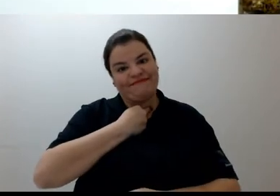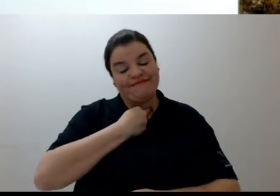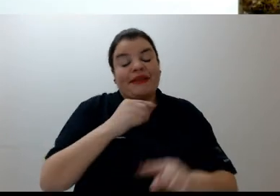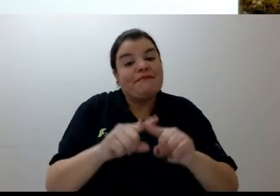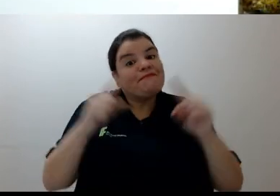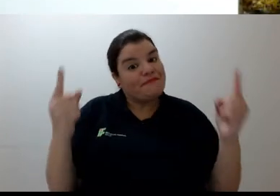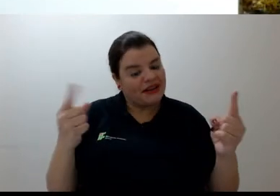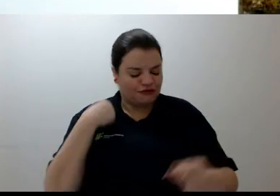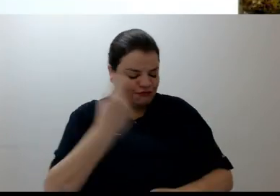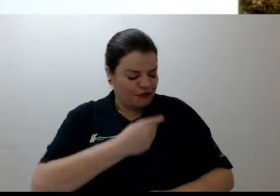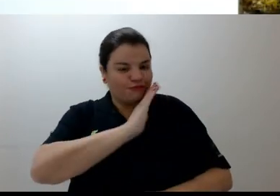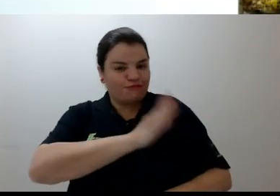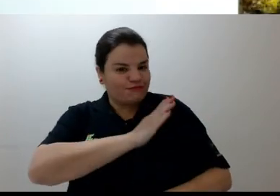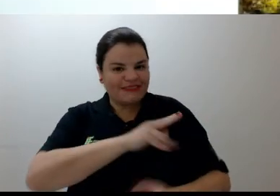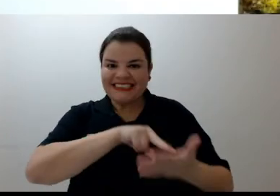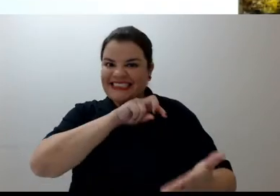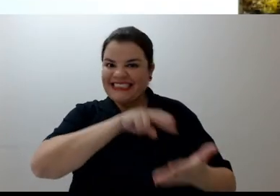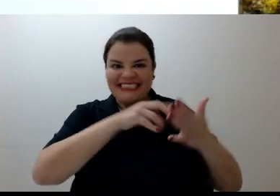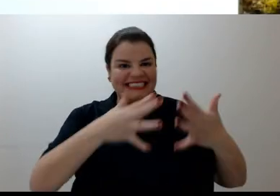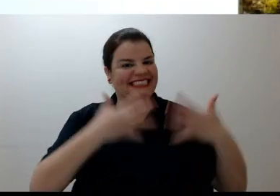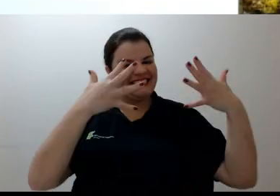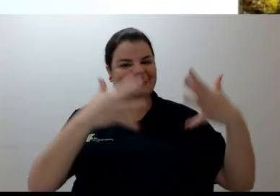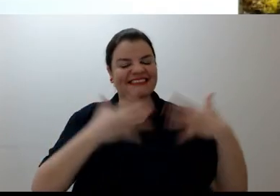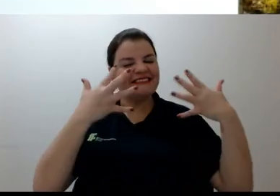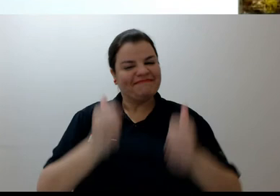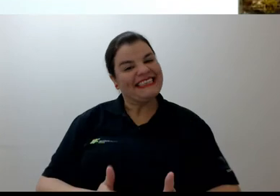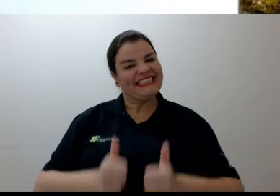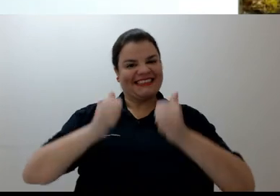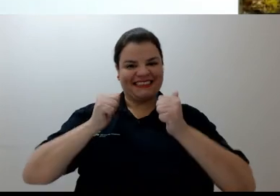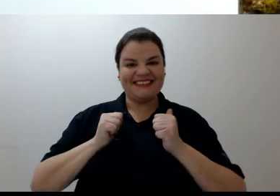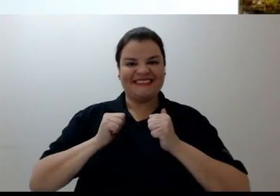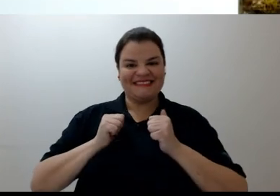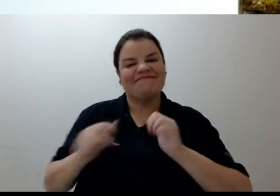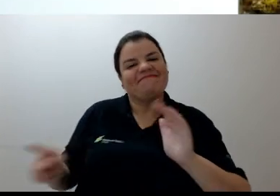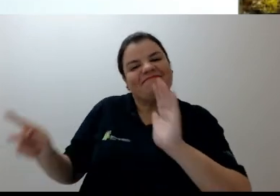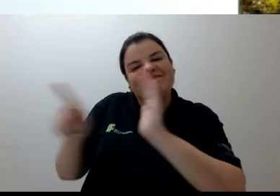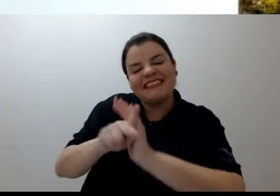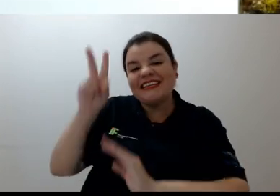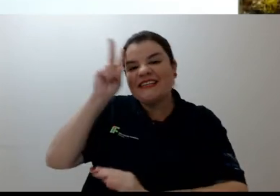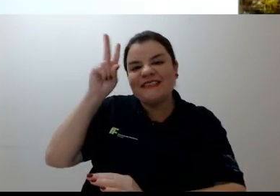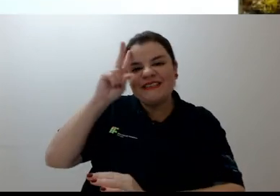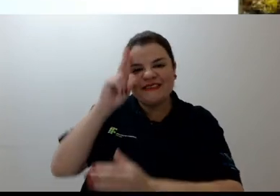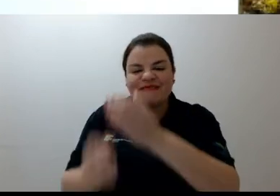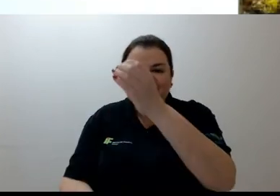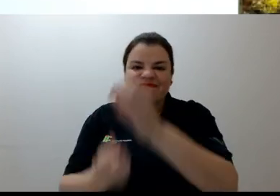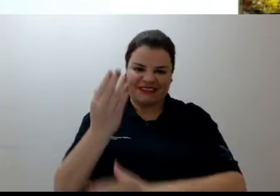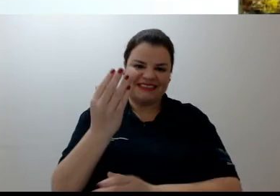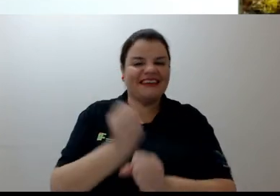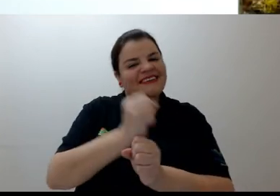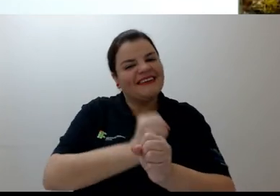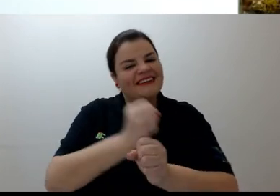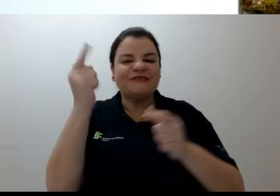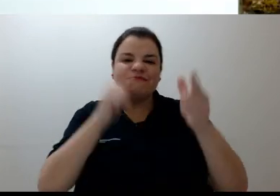fisicamente para comemorar. Porém, nossos corações estão radiantes e orgulhosos de fazer parte dessa história.